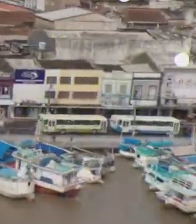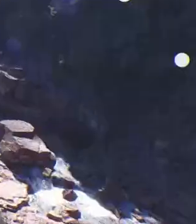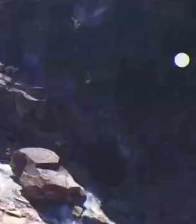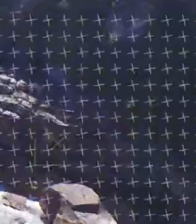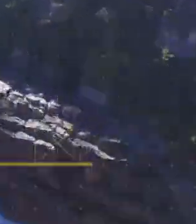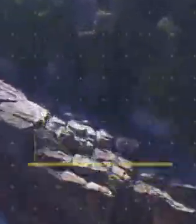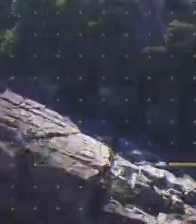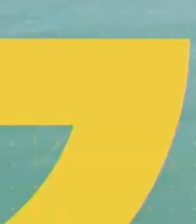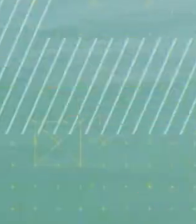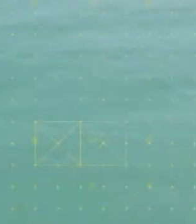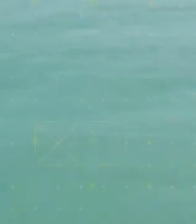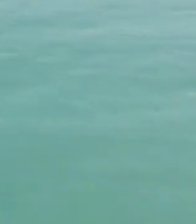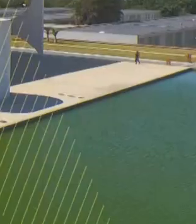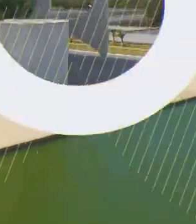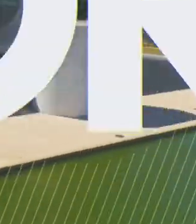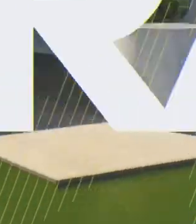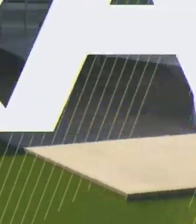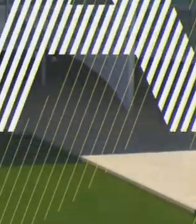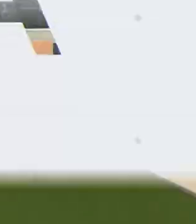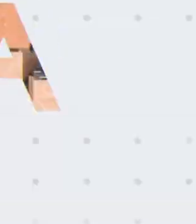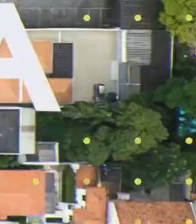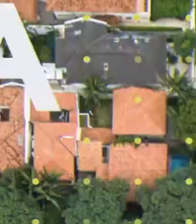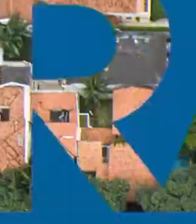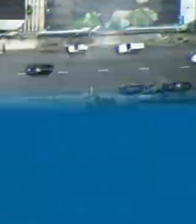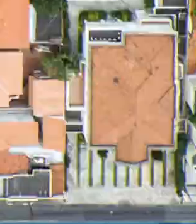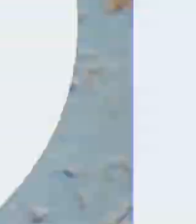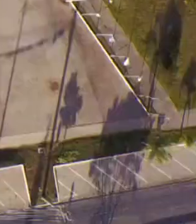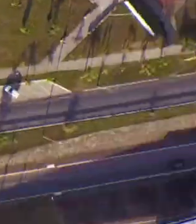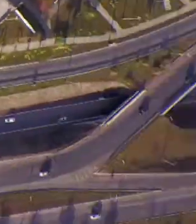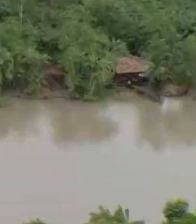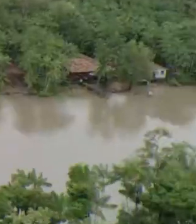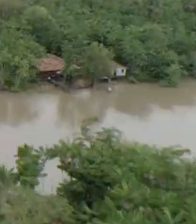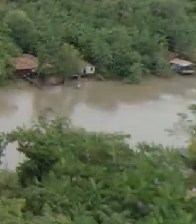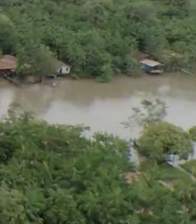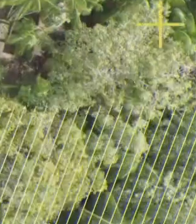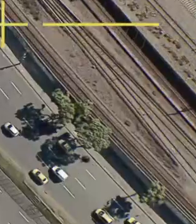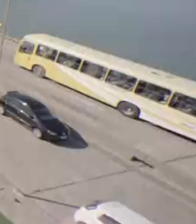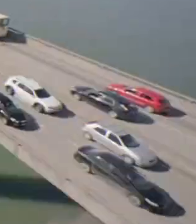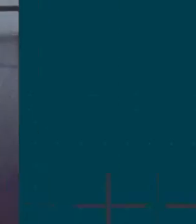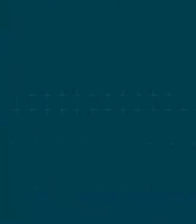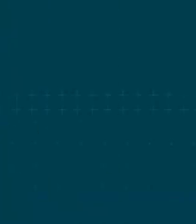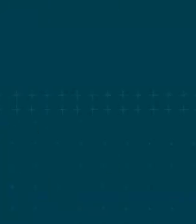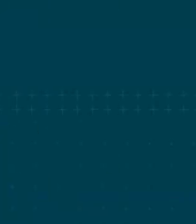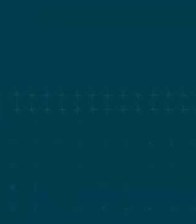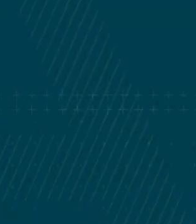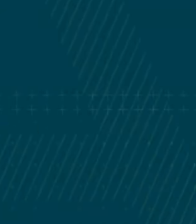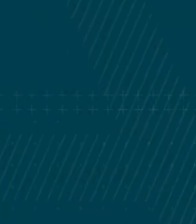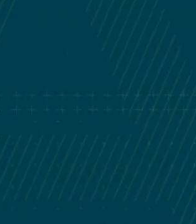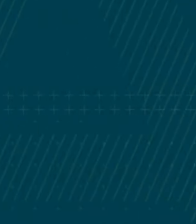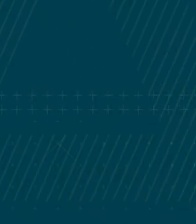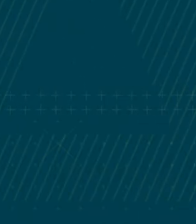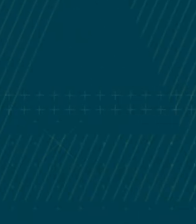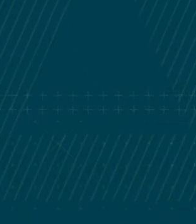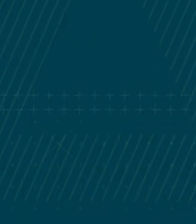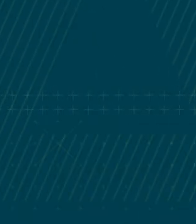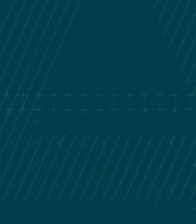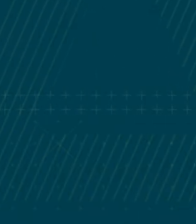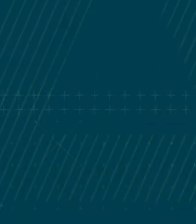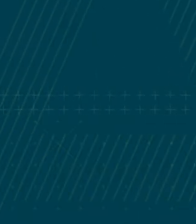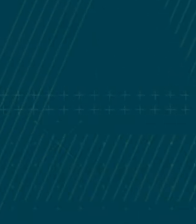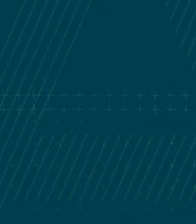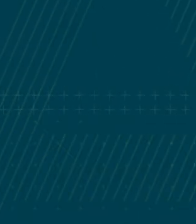Coelho Transcrição e Legendas Quintena